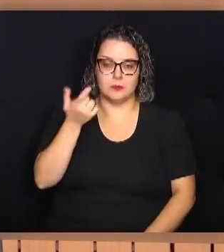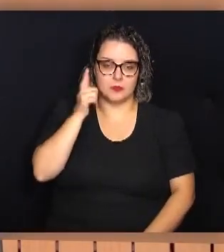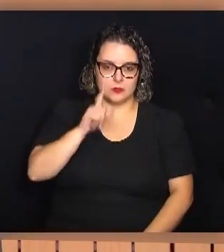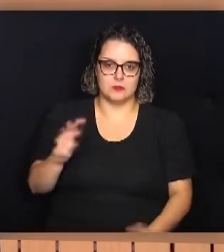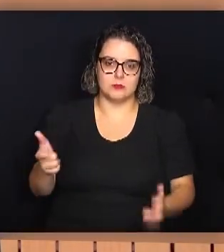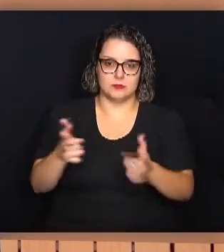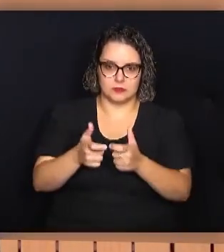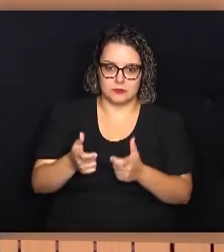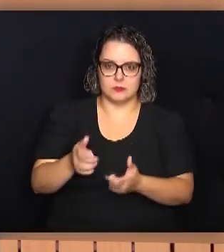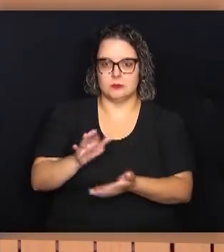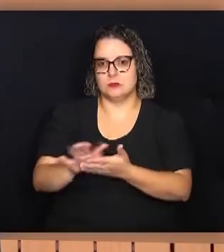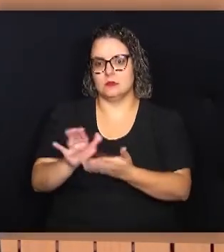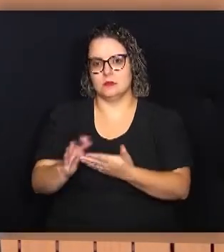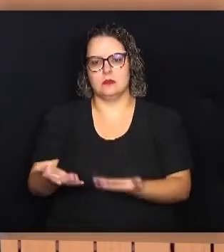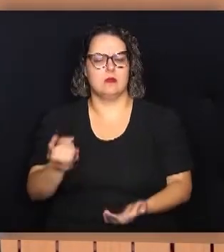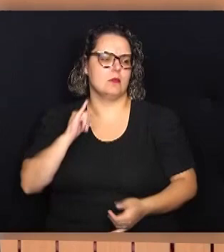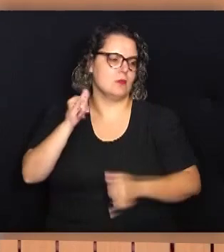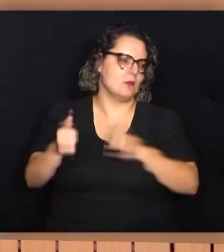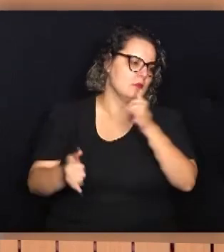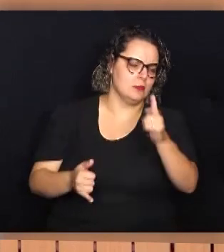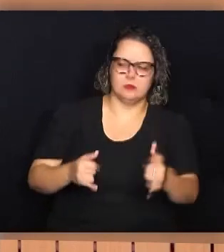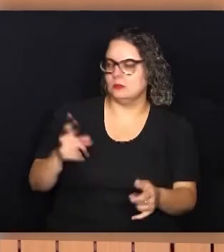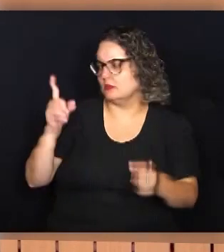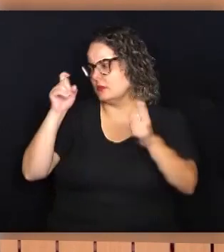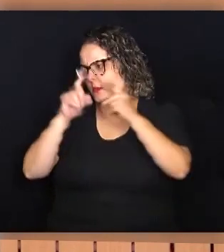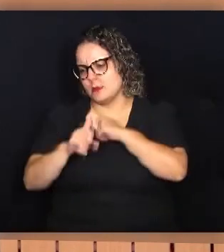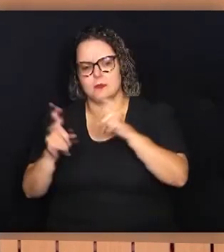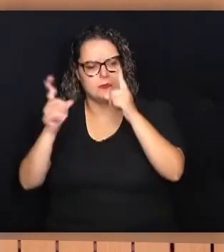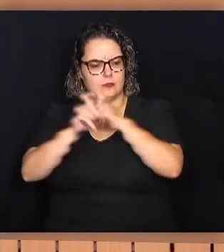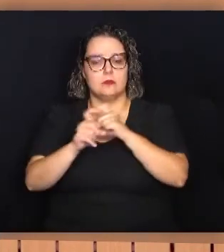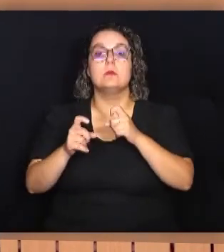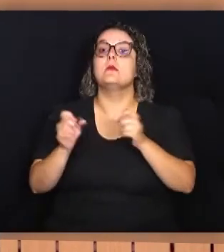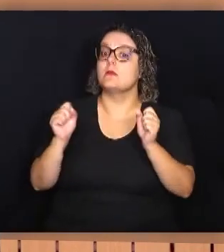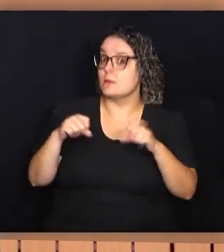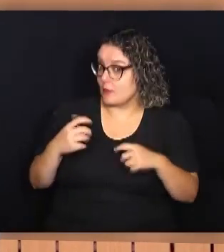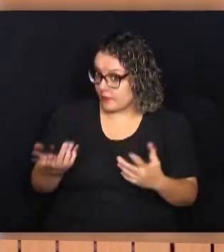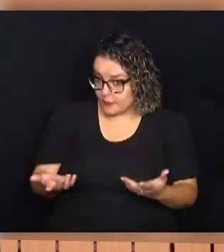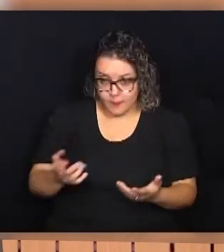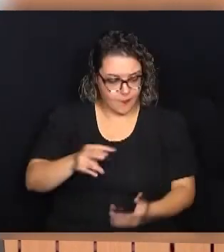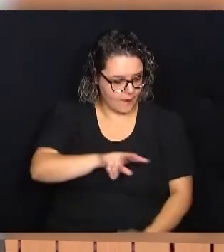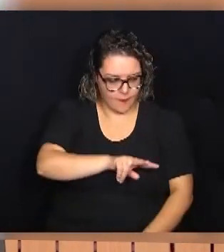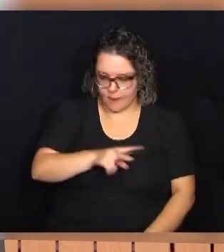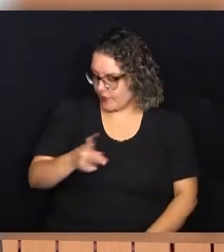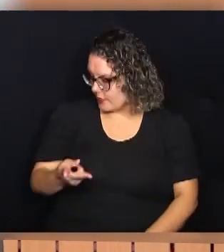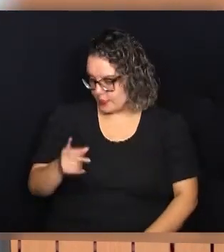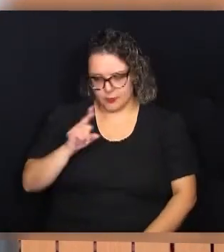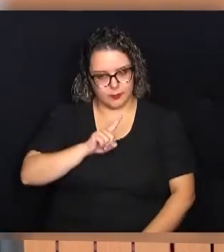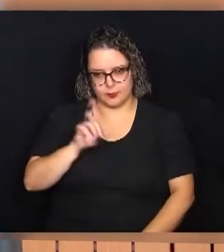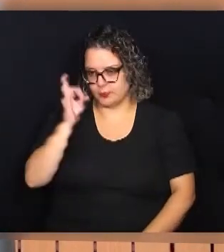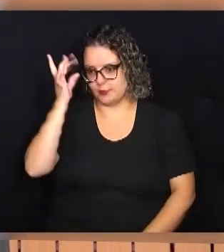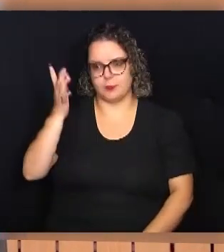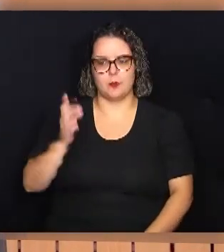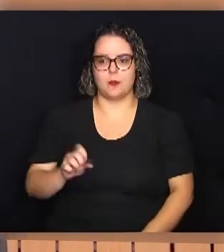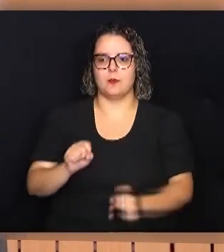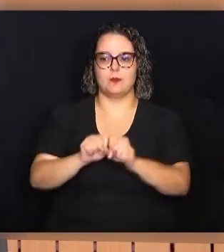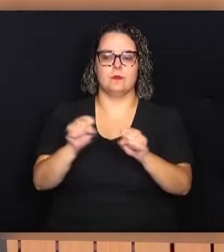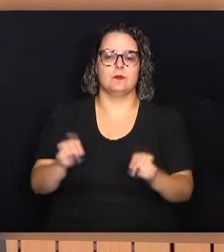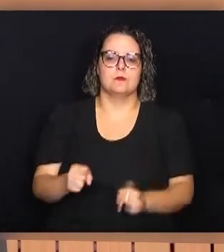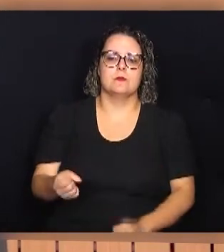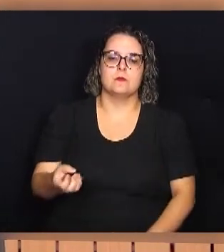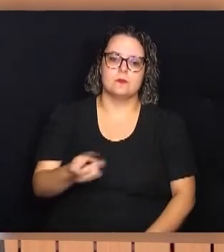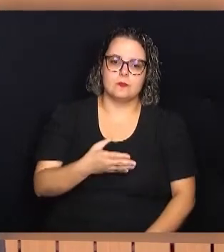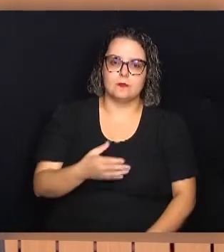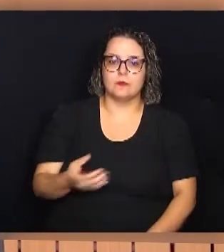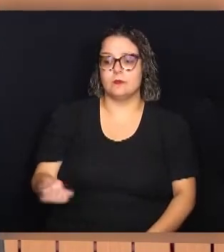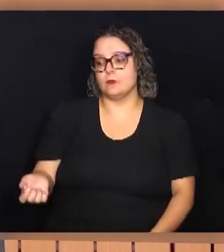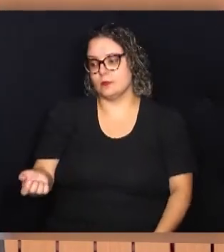falam, mas vai complicar isso, vai complicar aquilo? Não, vai. A transição não é fácil mesmo. Do atual sistema tributário para o novo, vai ter uma transição que vai ter que conviver